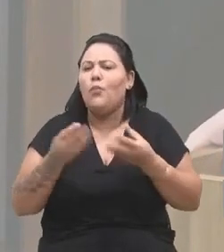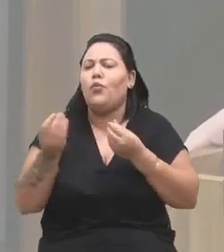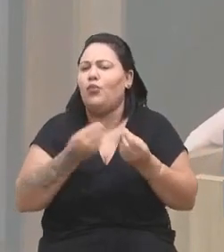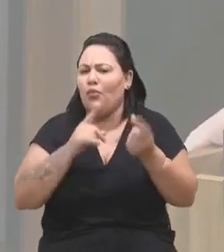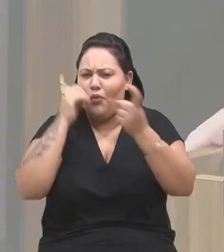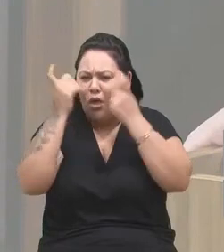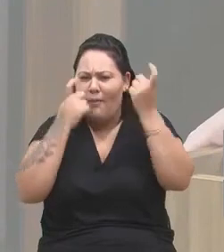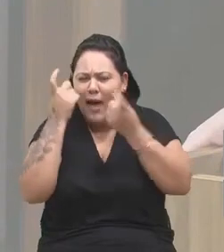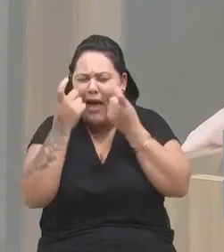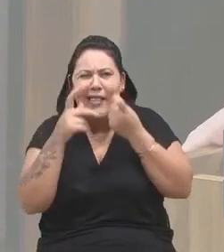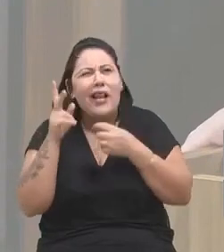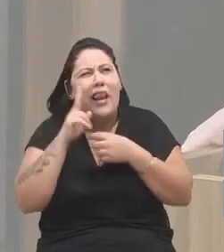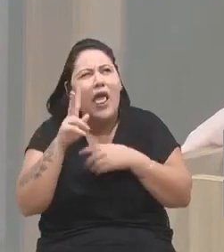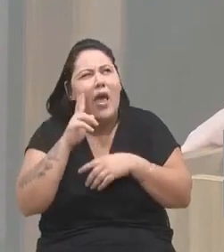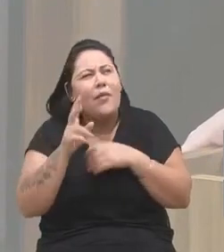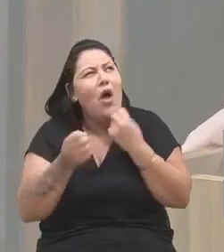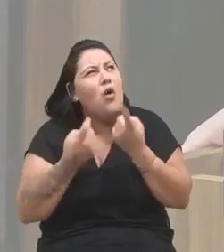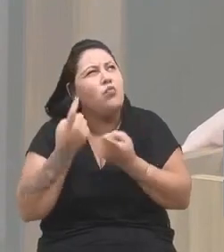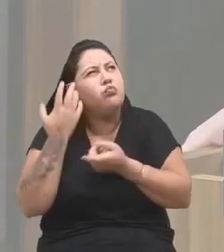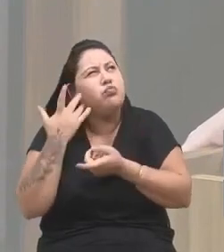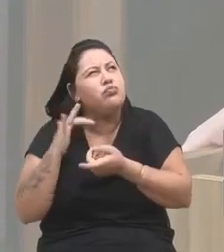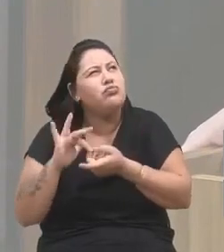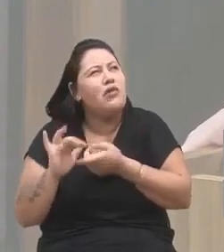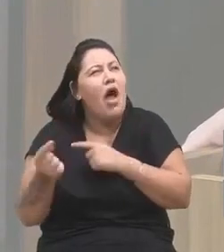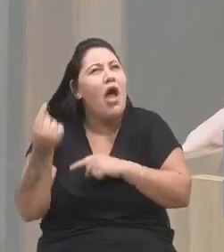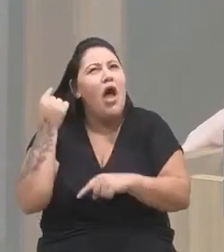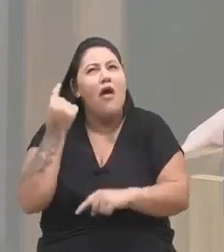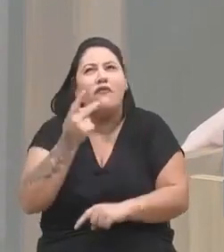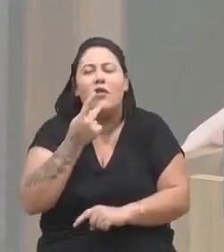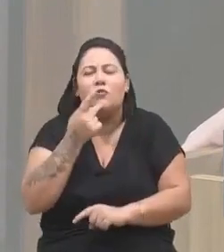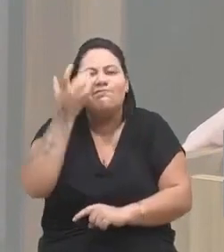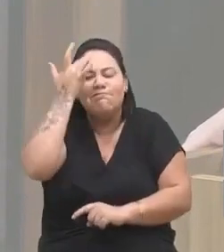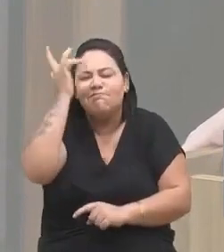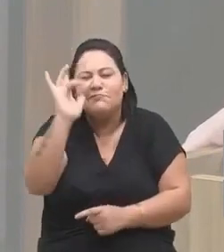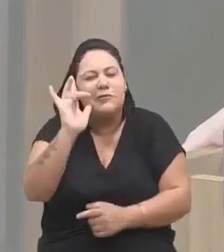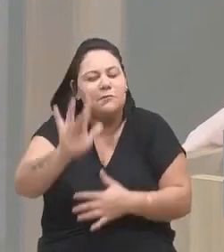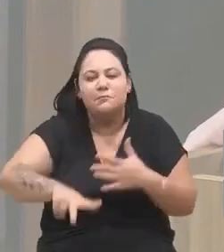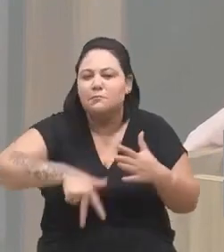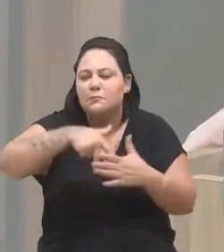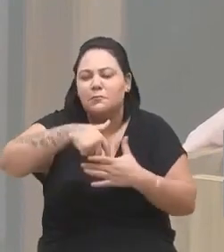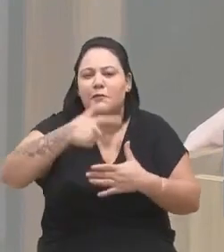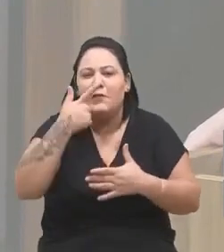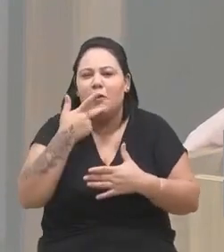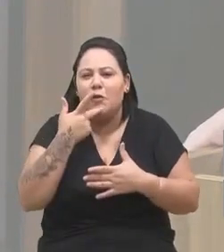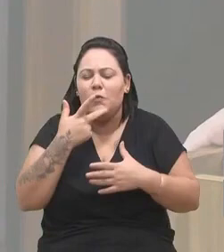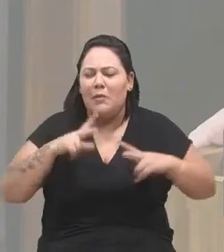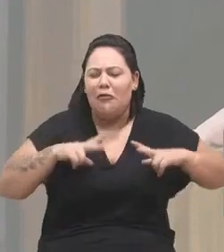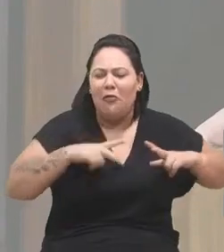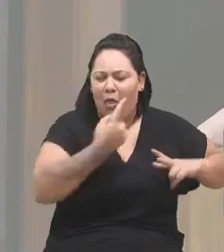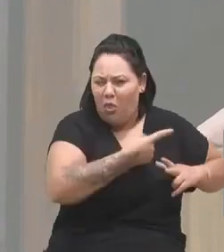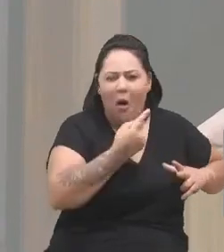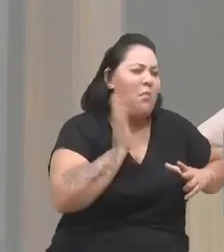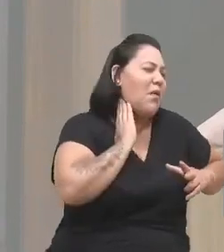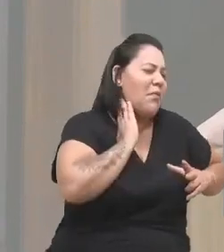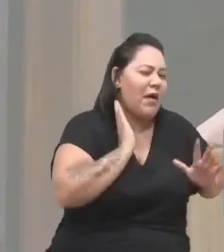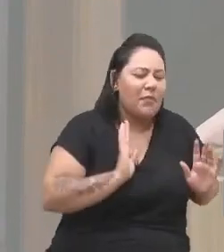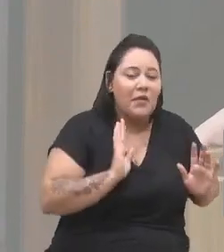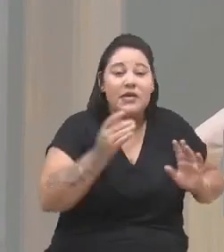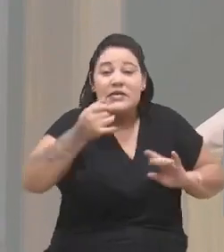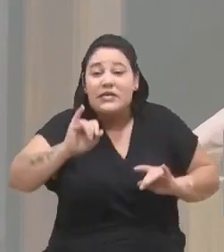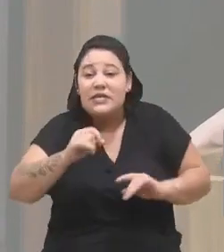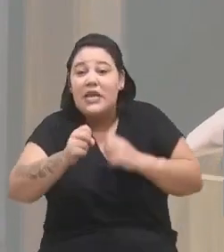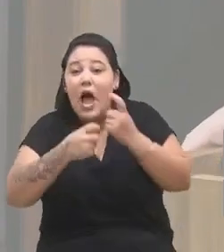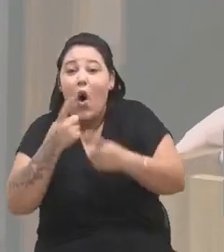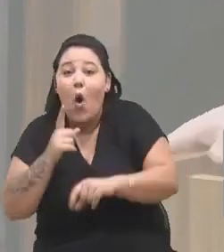que o senhor, alguns dias atrás, falou, não sei se foi em tribuna, mas sobre isso nos bastidores, se, em algum